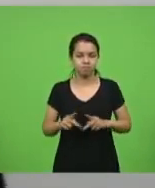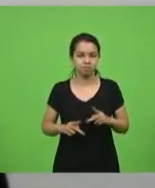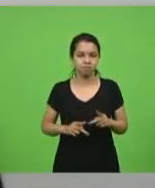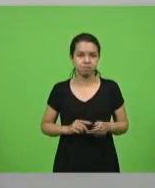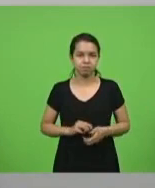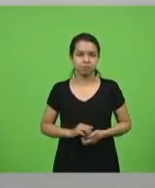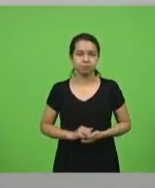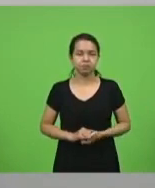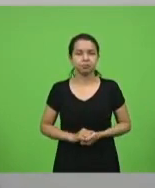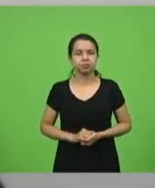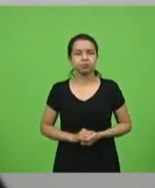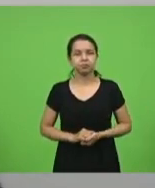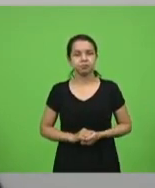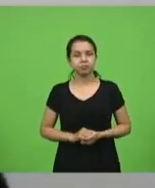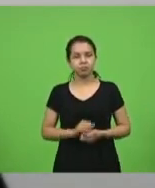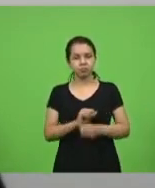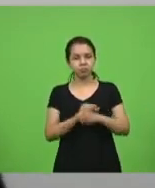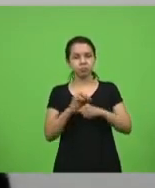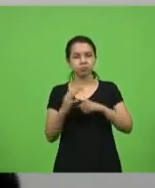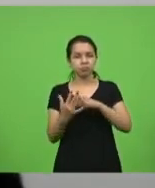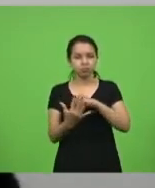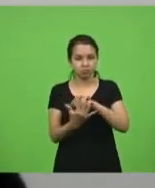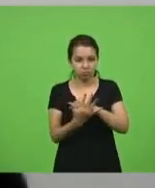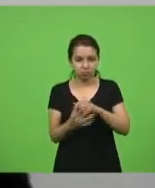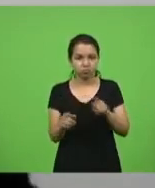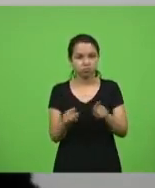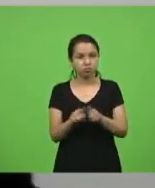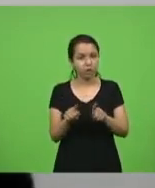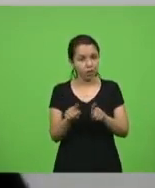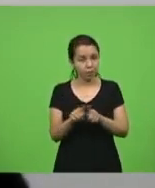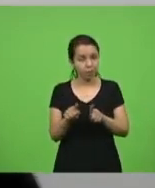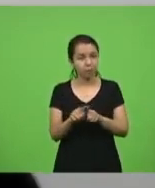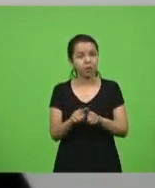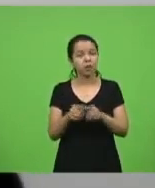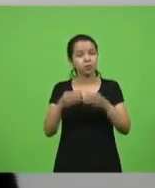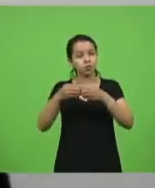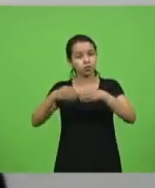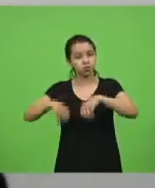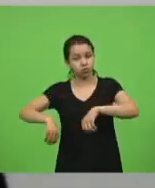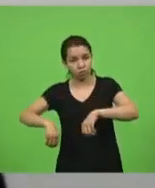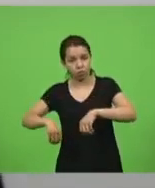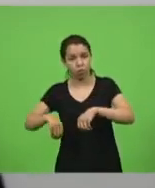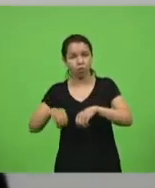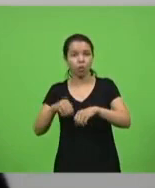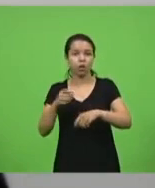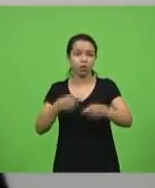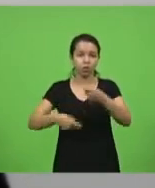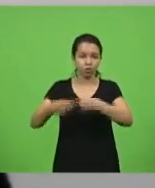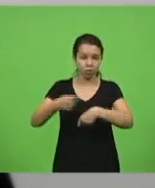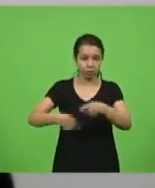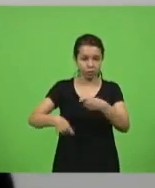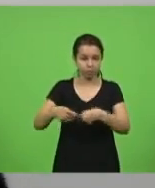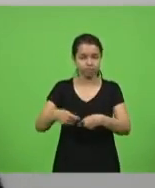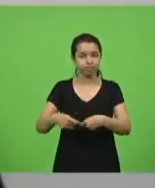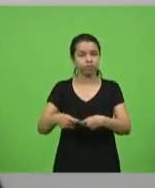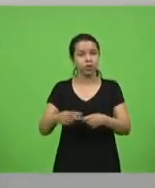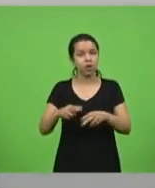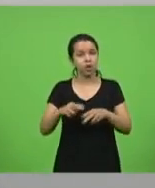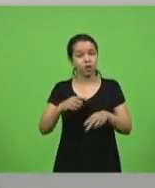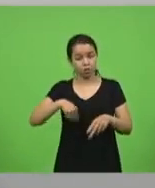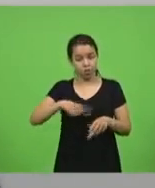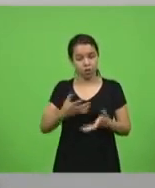pandemia também, é claro, afetou a economia e buscando auxiliar esse setor, apresentei nesta